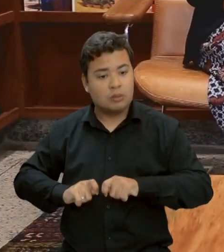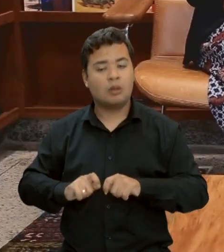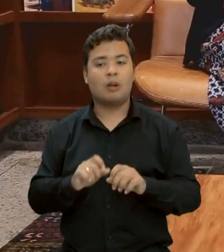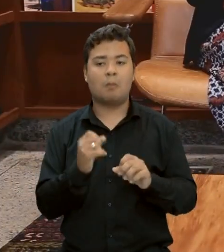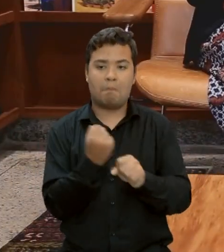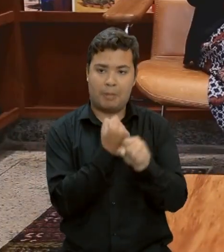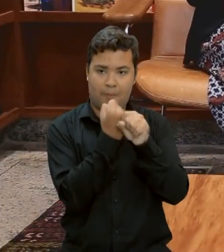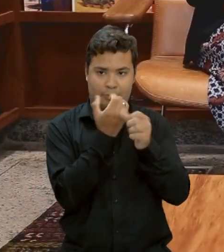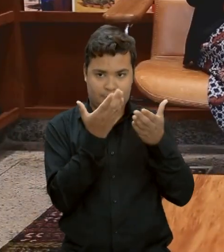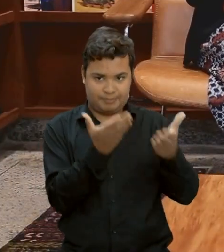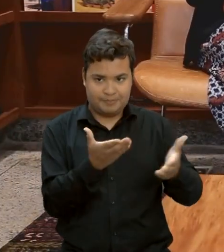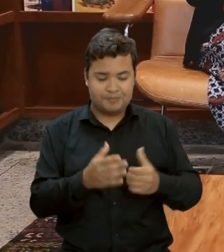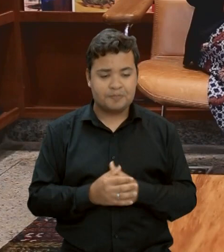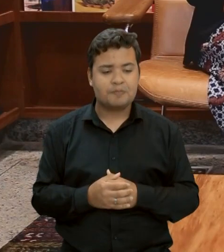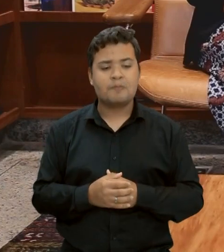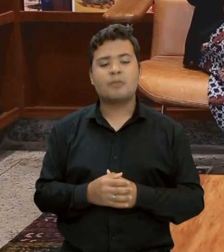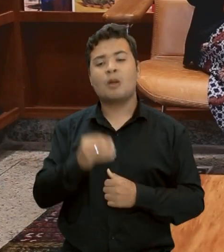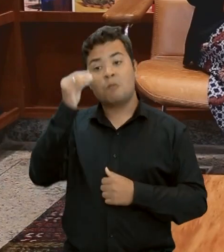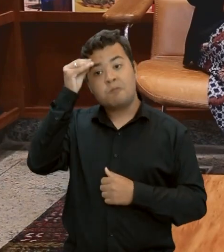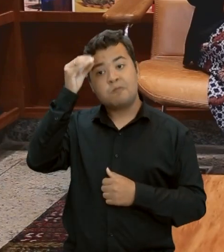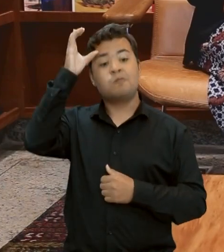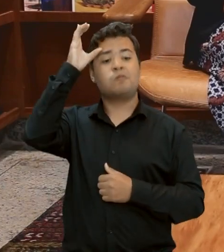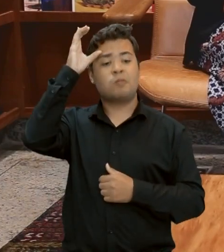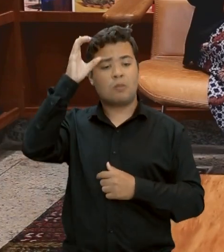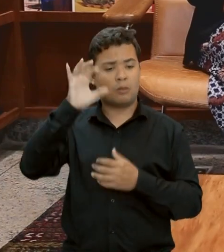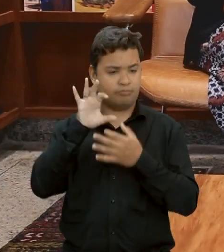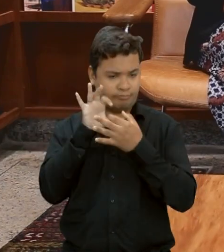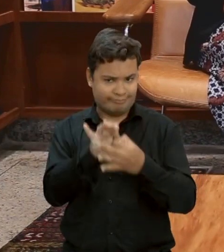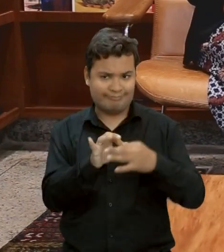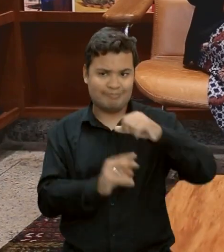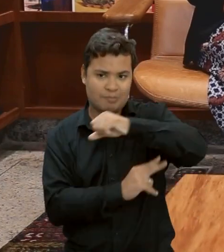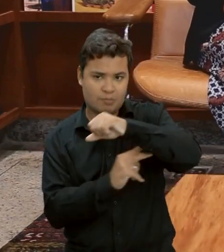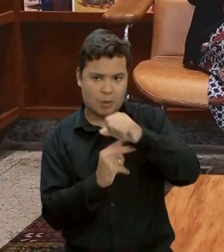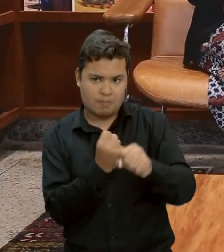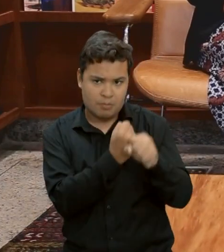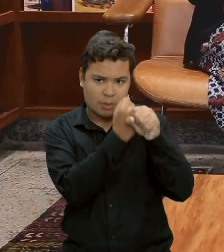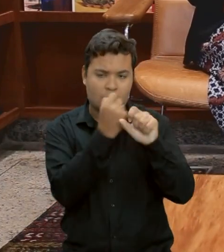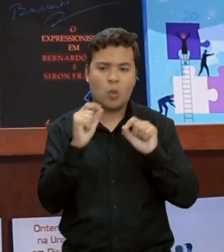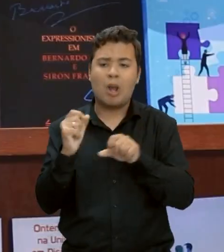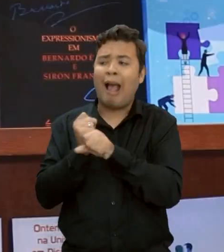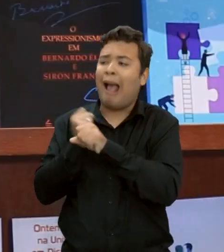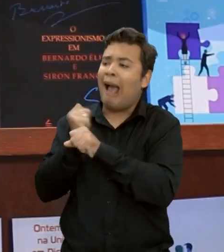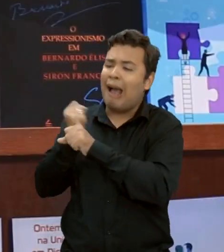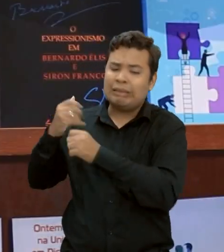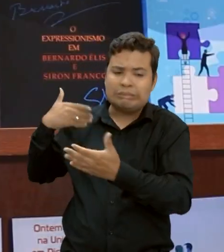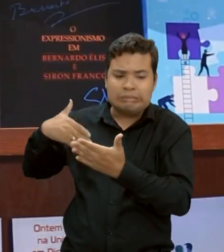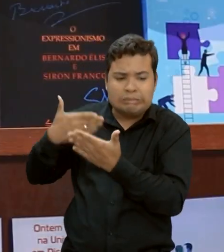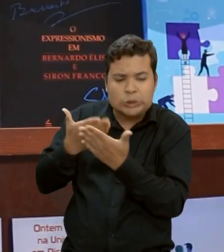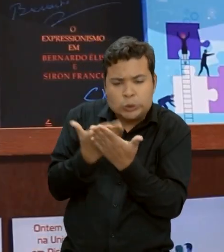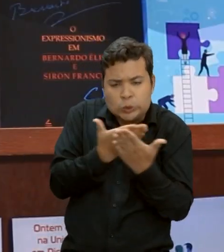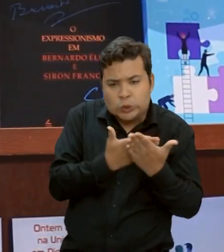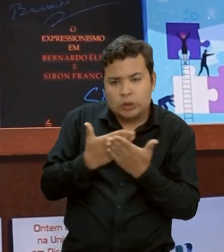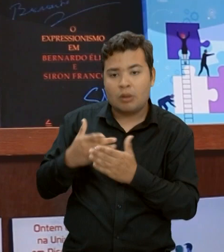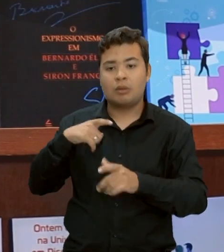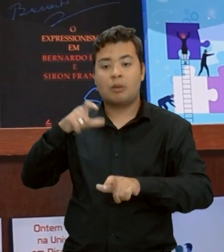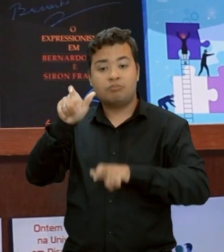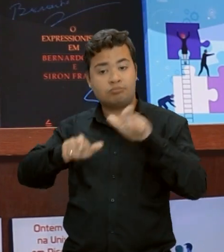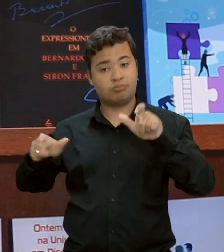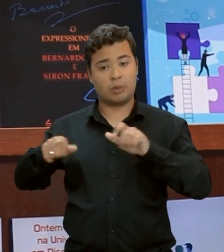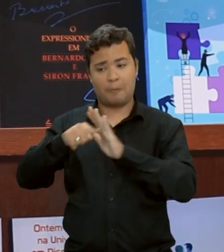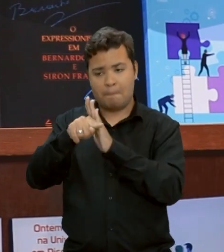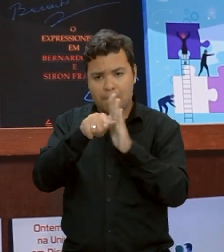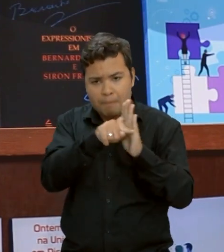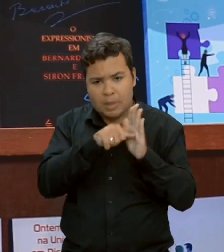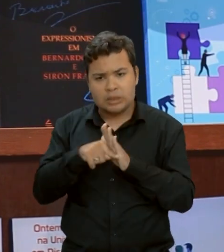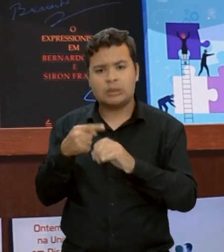nós temos hoje para fazer os projetos de pontes, normalmente são conhecimentos acumulados ao longo de muitos anos. Grandes pesquisadores, grandes projetistas de